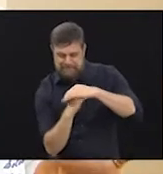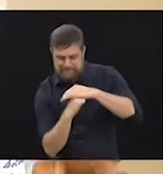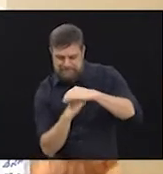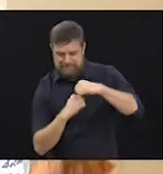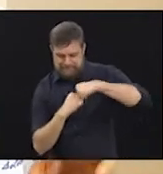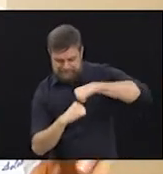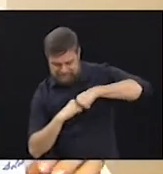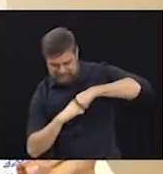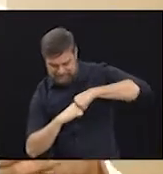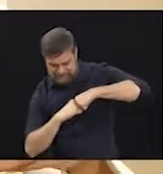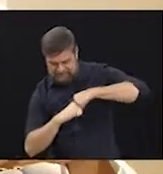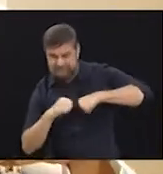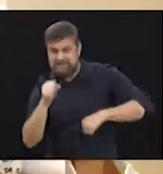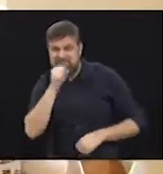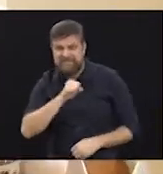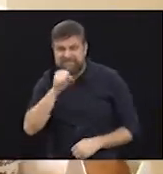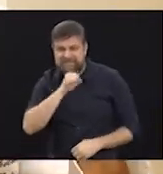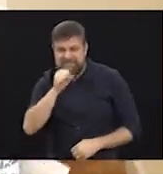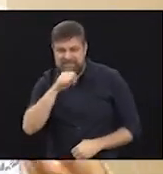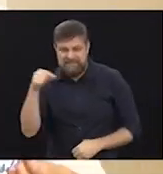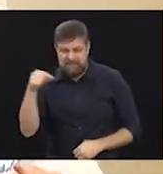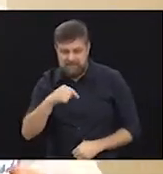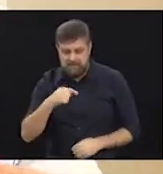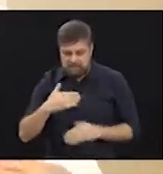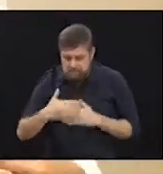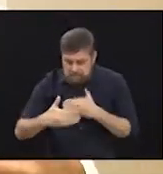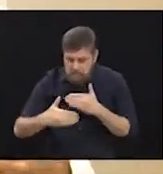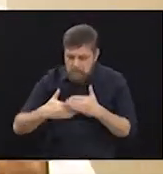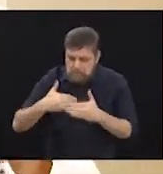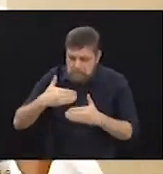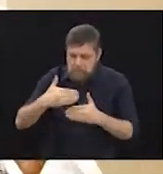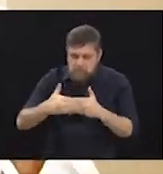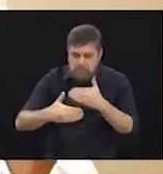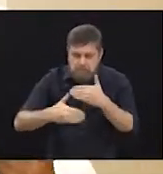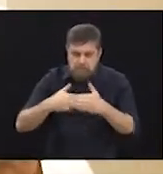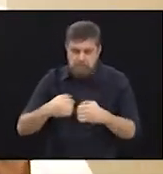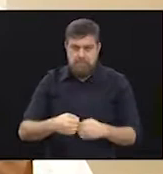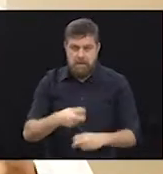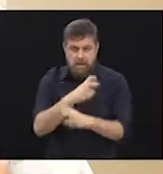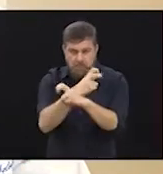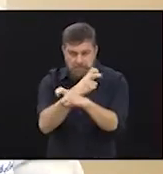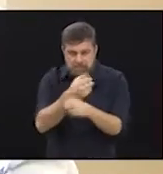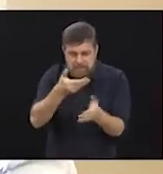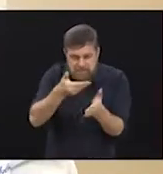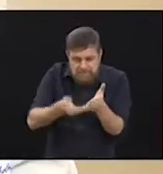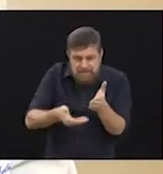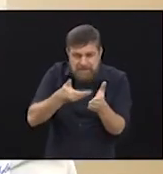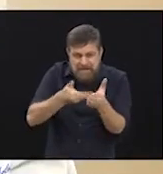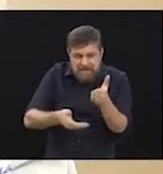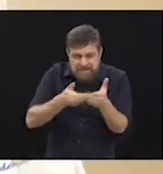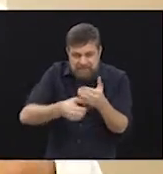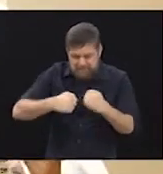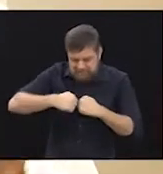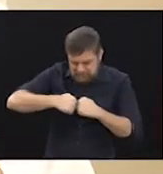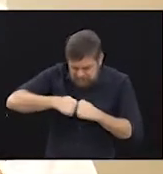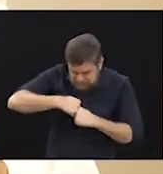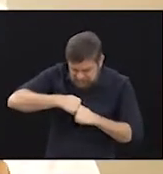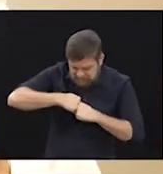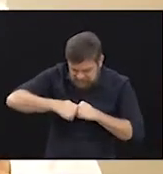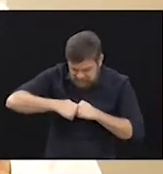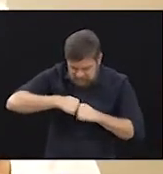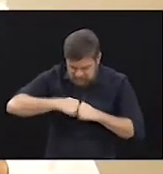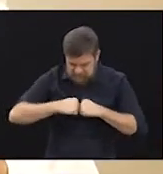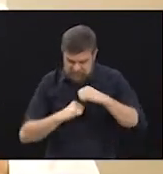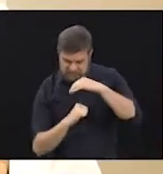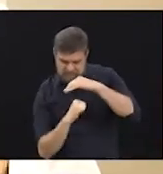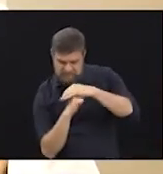mais, digamos, de evolução lenta, né? Que tem uma degeneraçãozinha da articulação e que tem